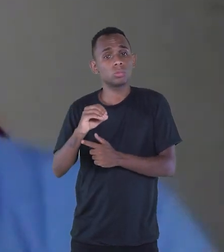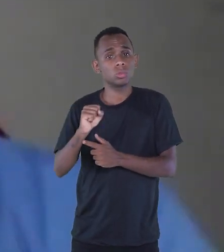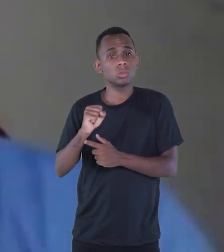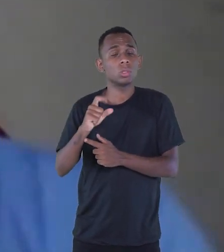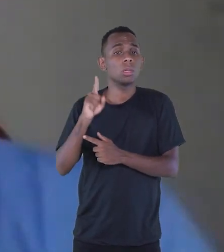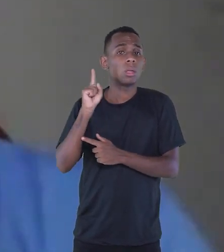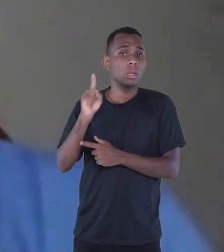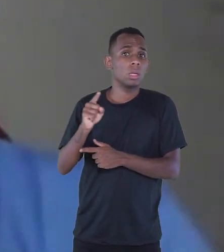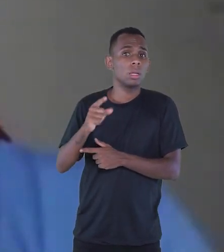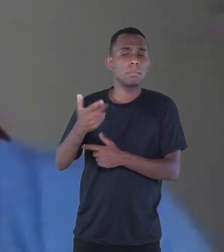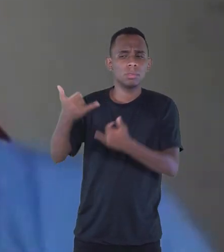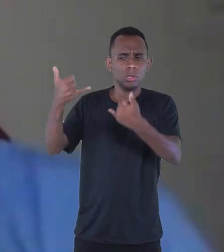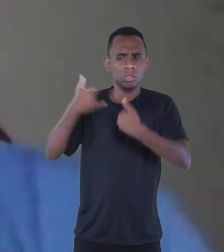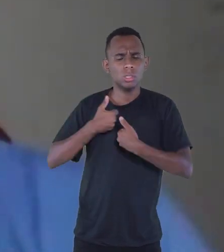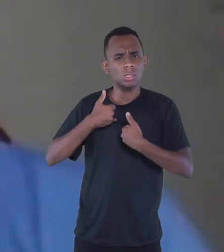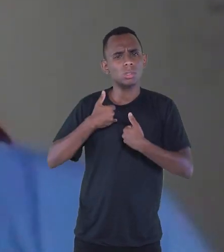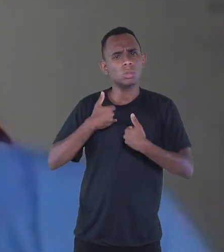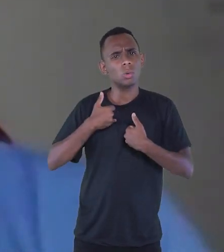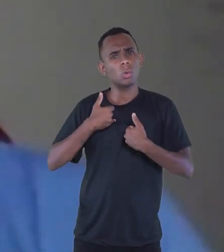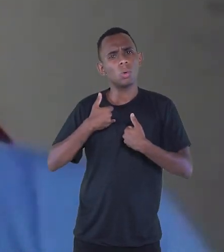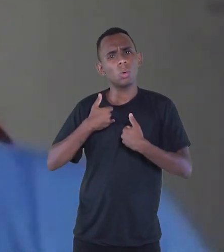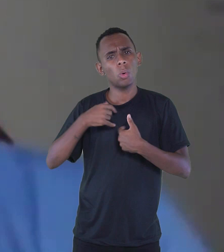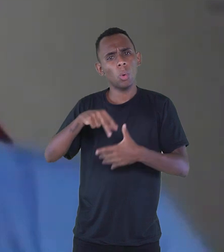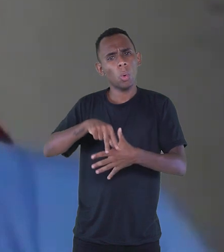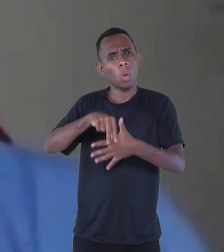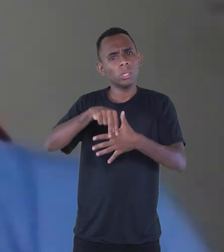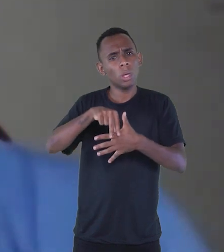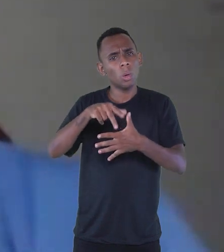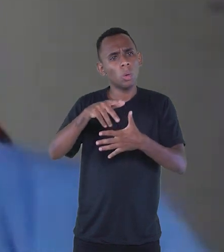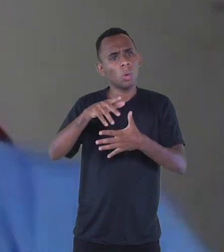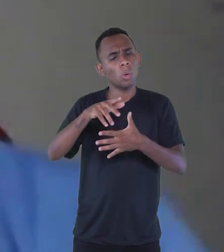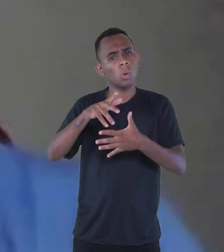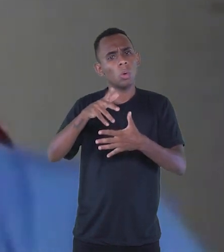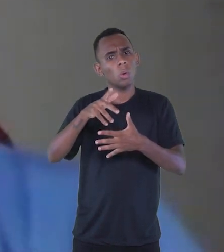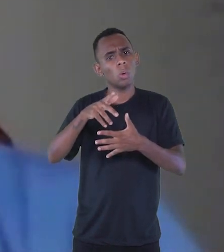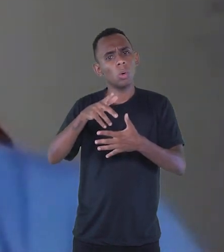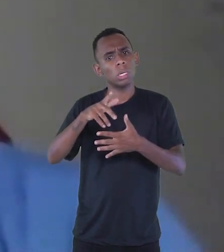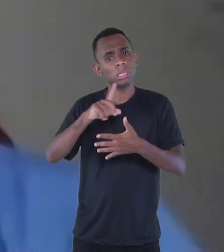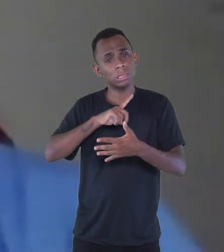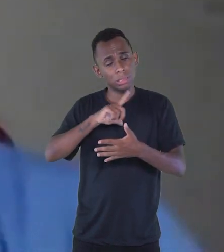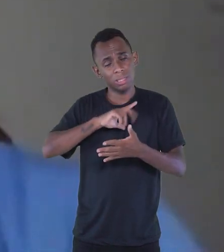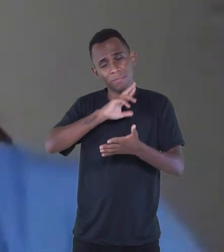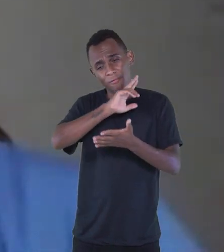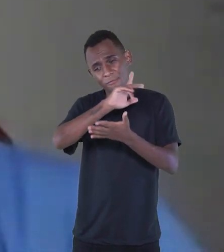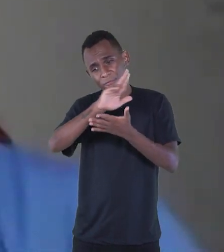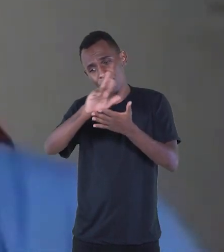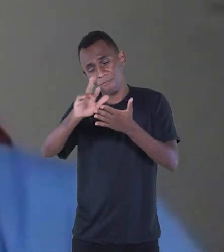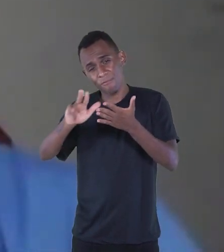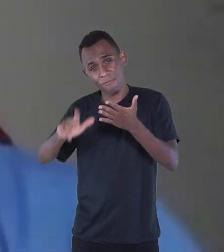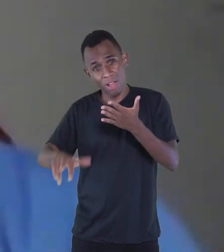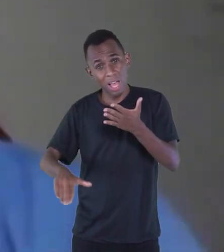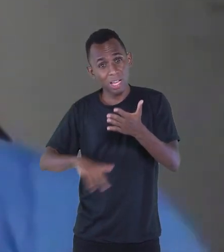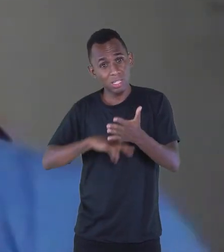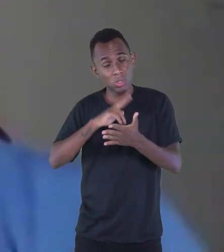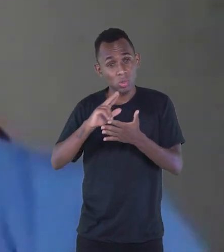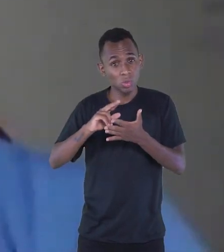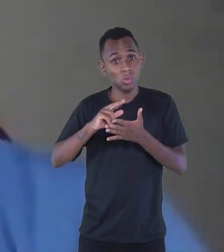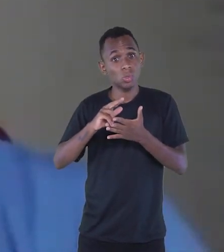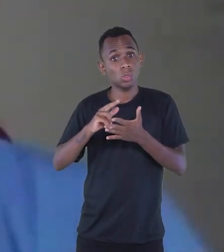não é necessariamente, existem muitos, talvez até mais, cordéis